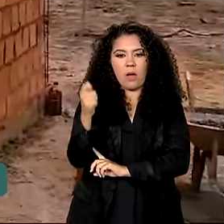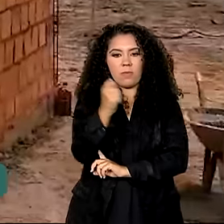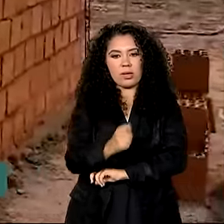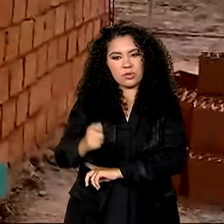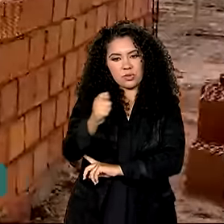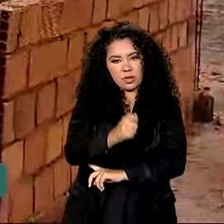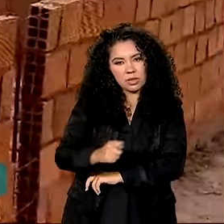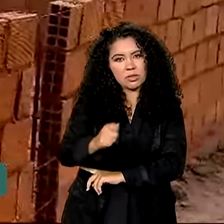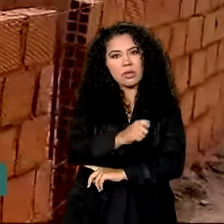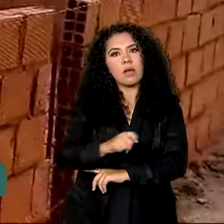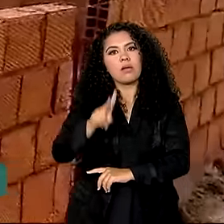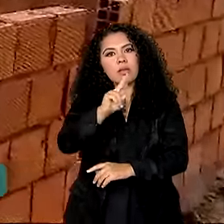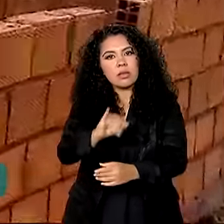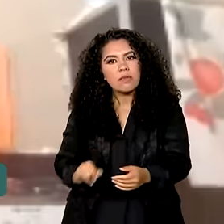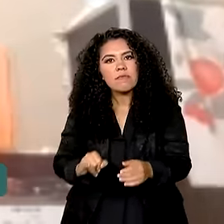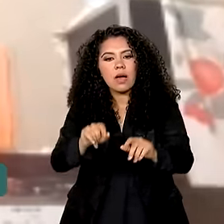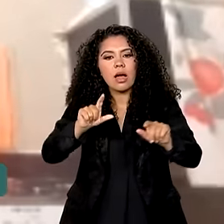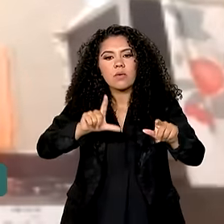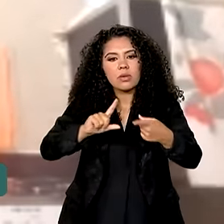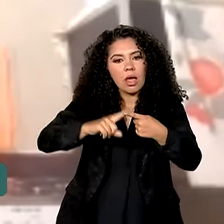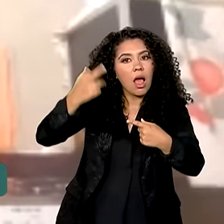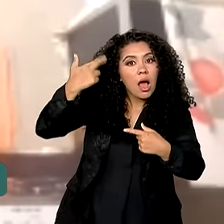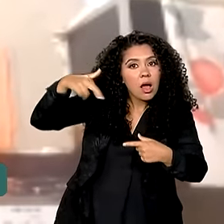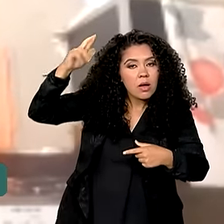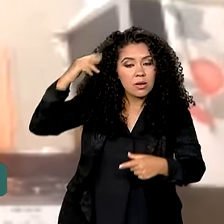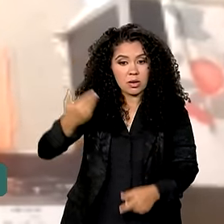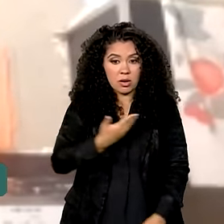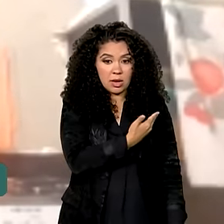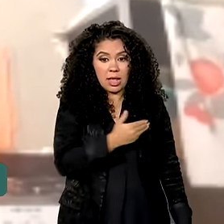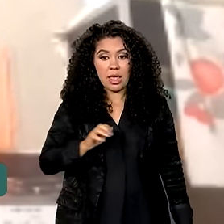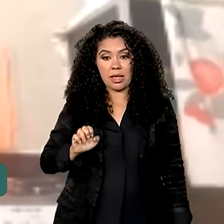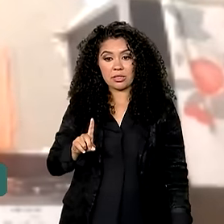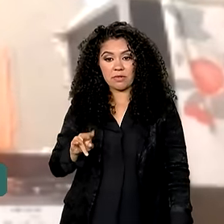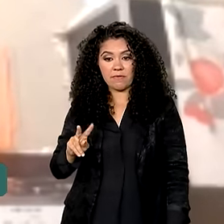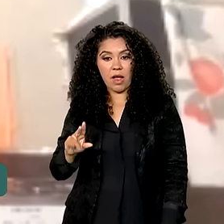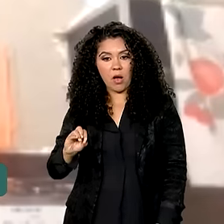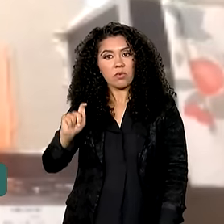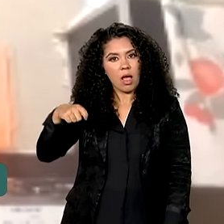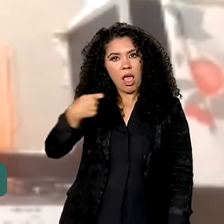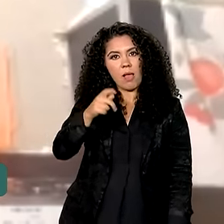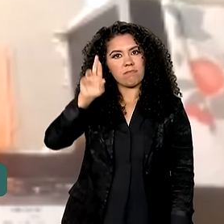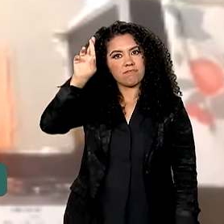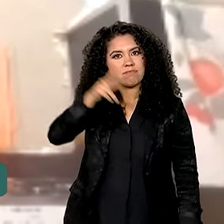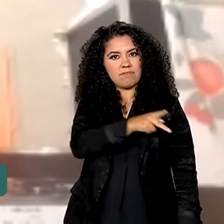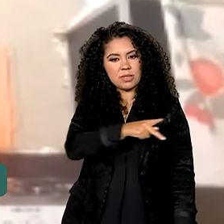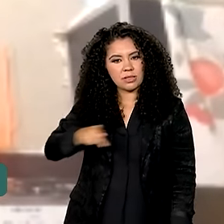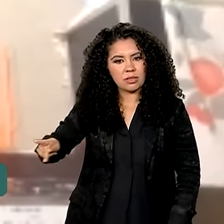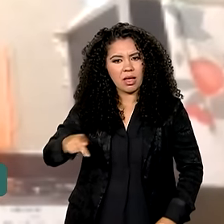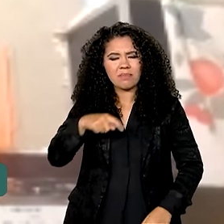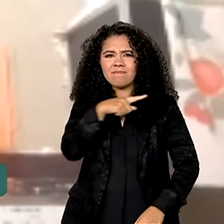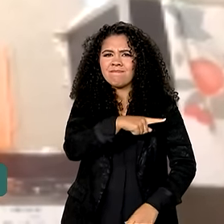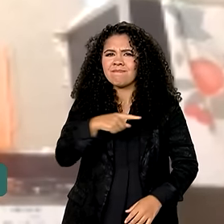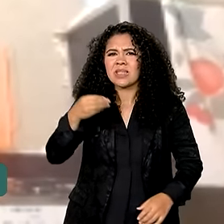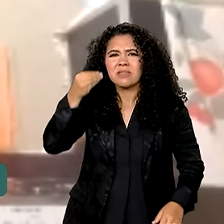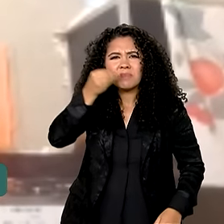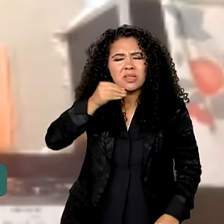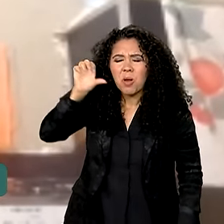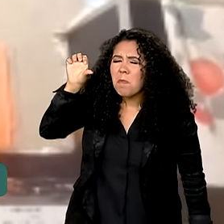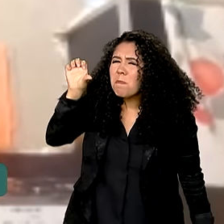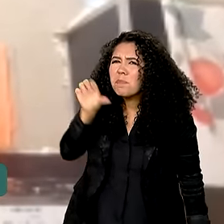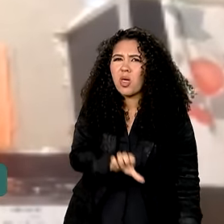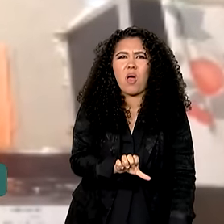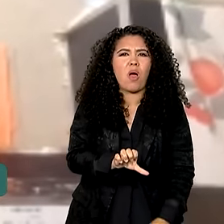lidar com ovelha de corte. Givaldo é o presidente do grupo e passou pela pior experiência da vida